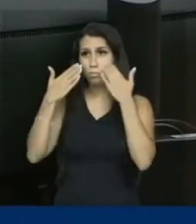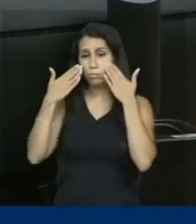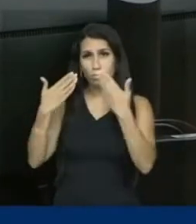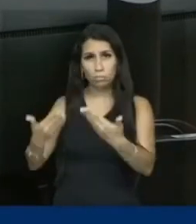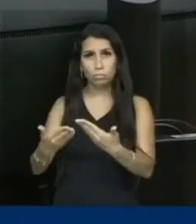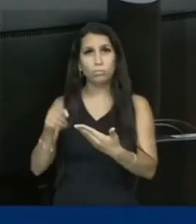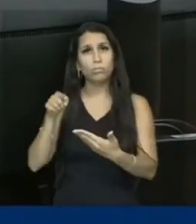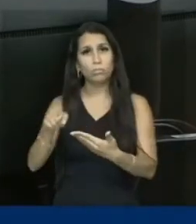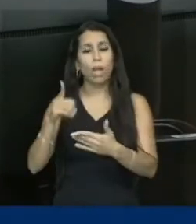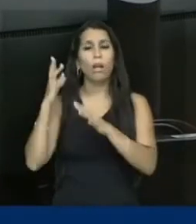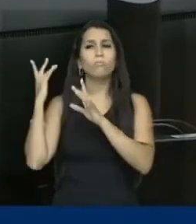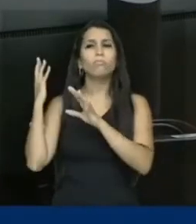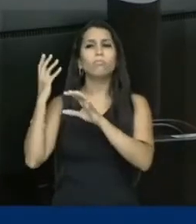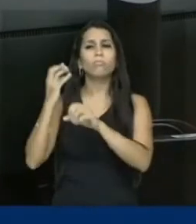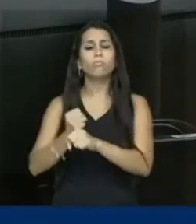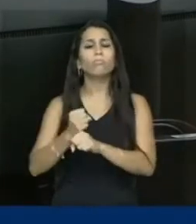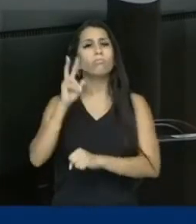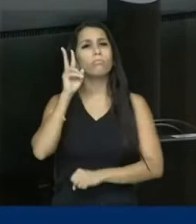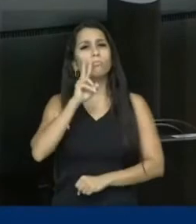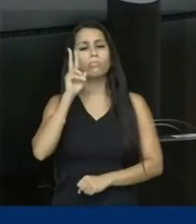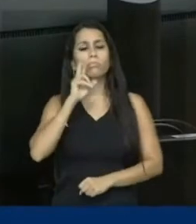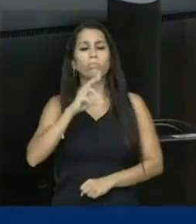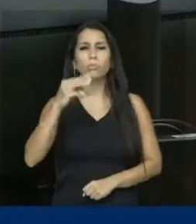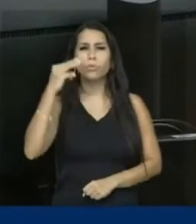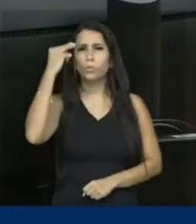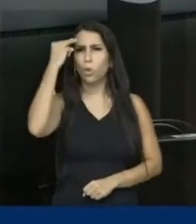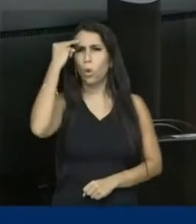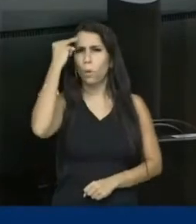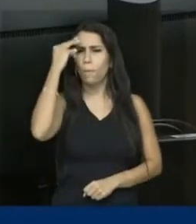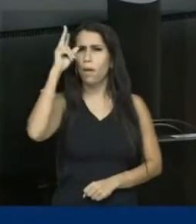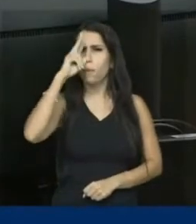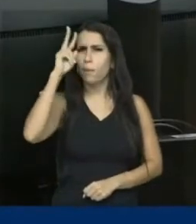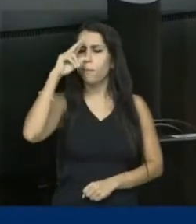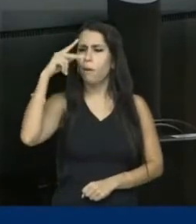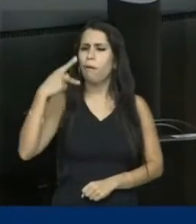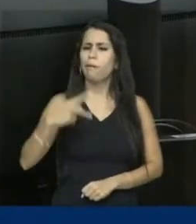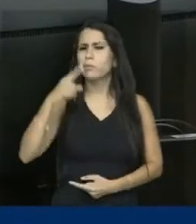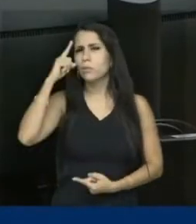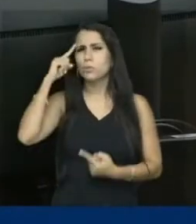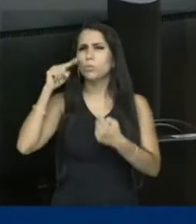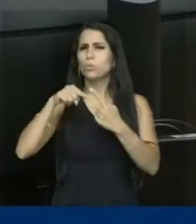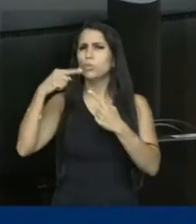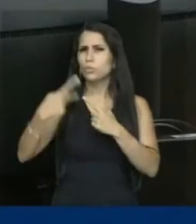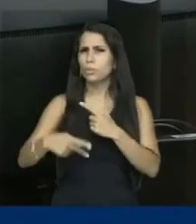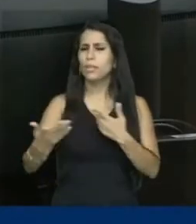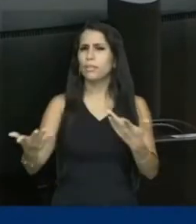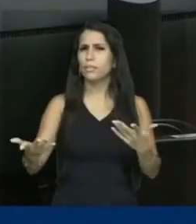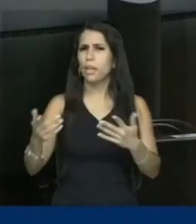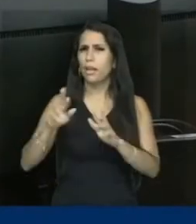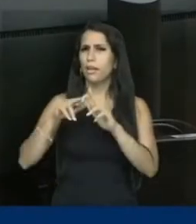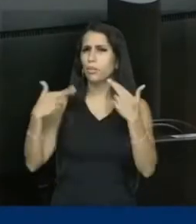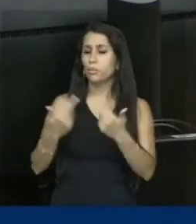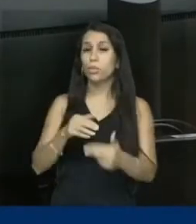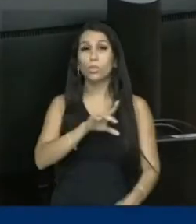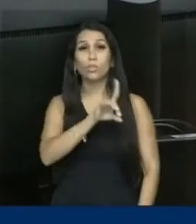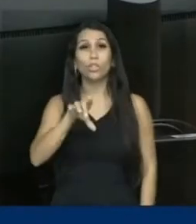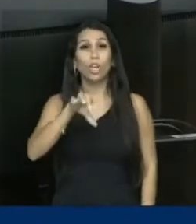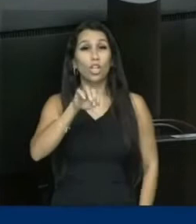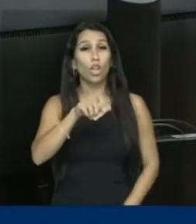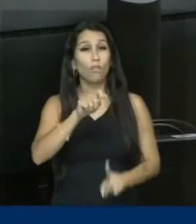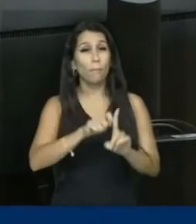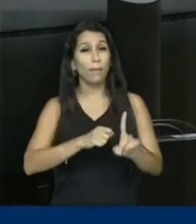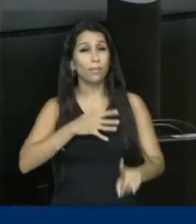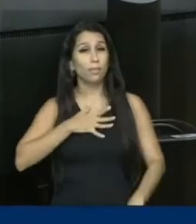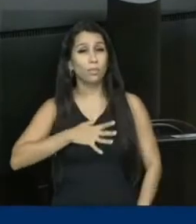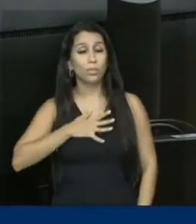que resgatar um pouco a história e a memória desta reunião. No dia 9 de agosto de 2021, o